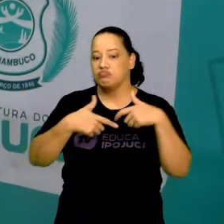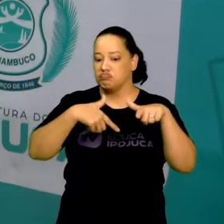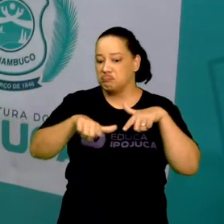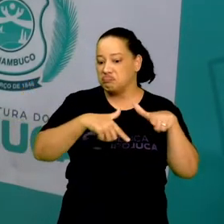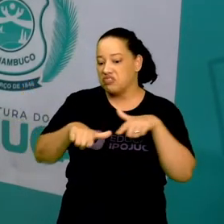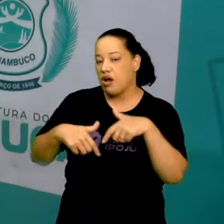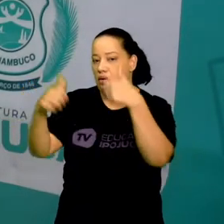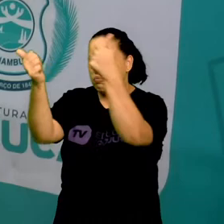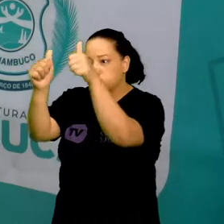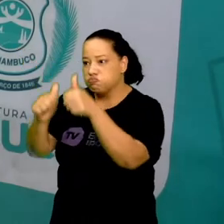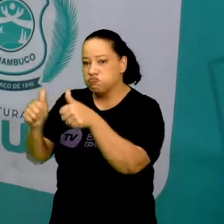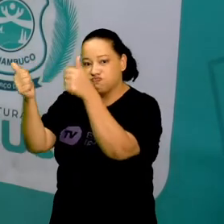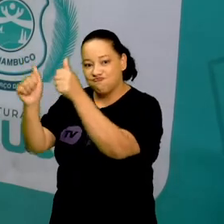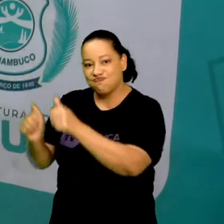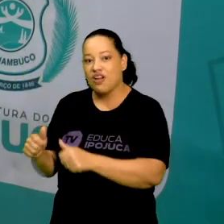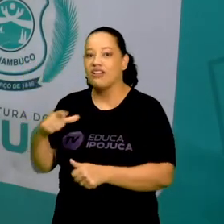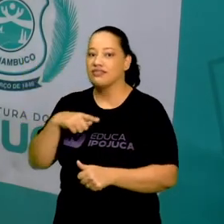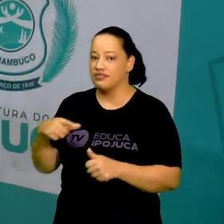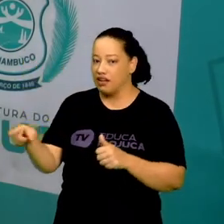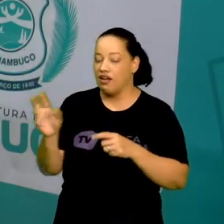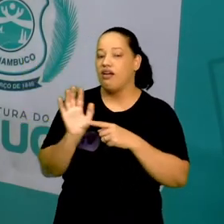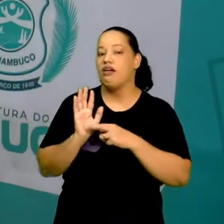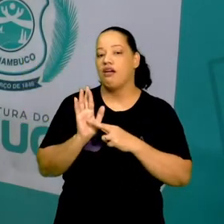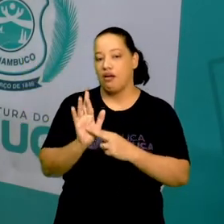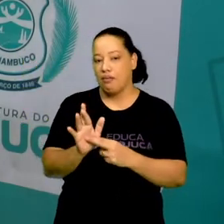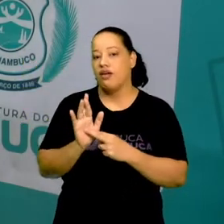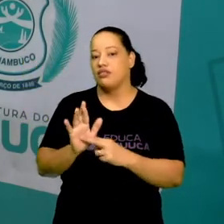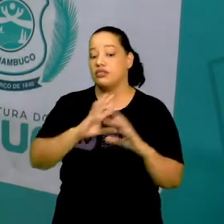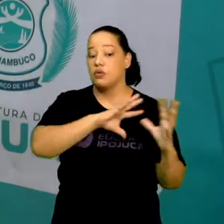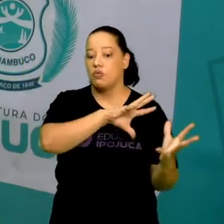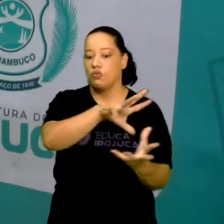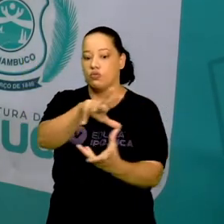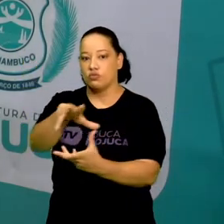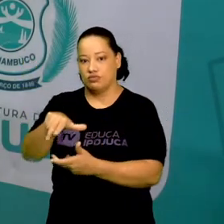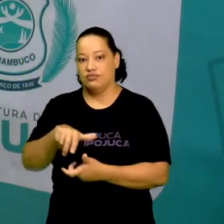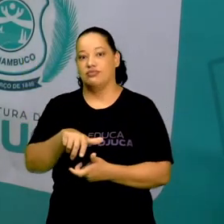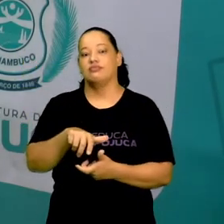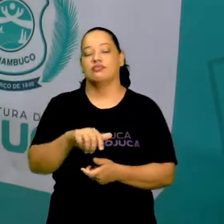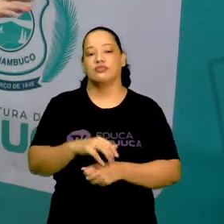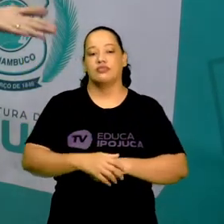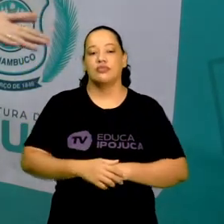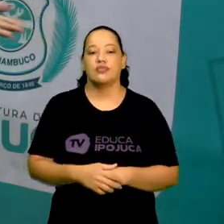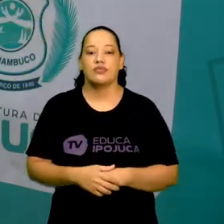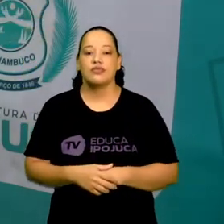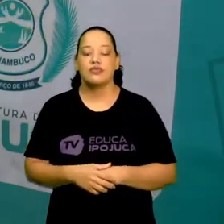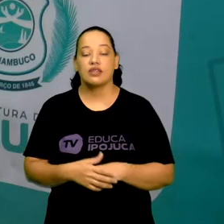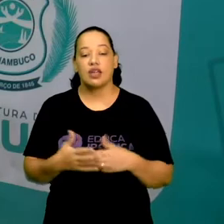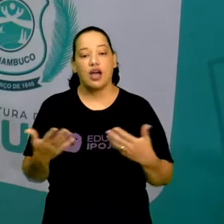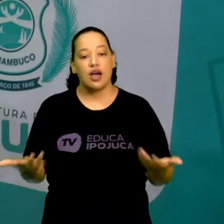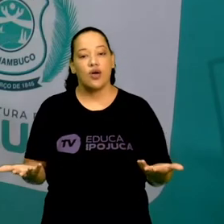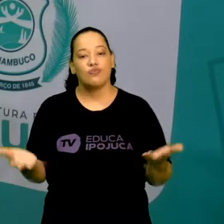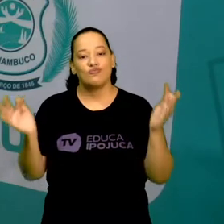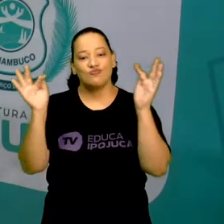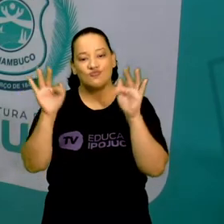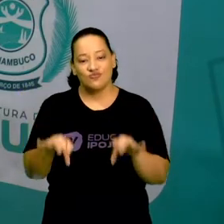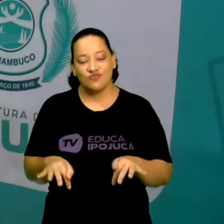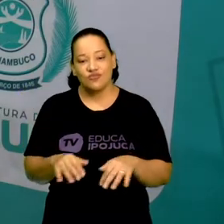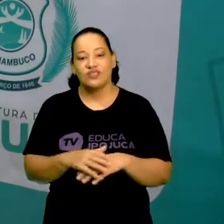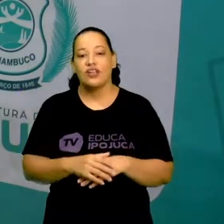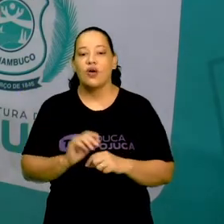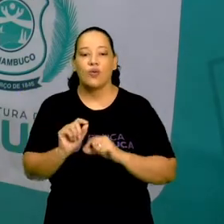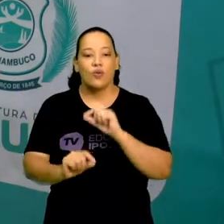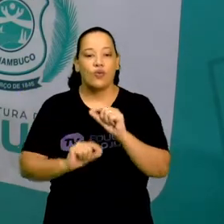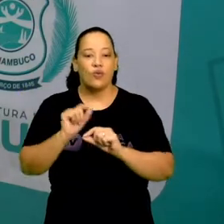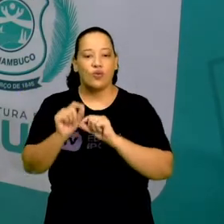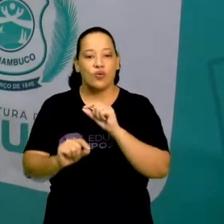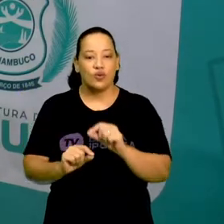parte da escultura, que nos representa mundialmente. E aqui, para finalizar, o processo